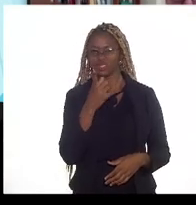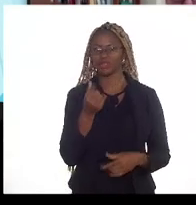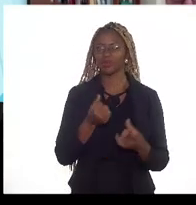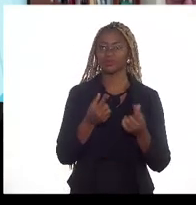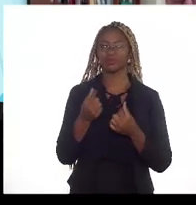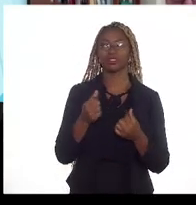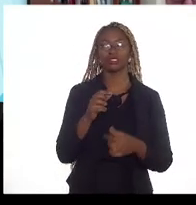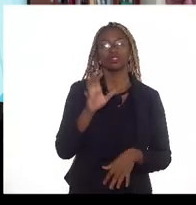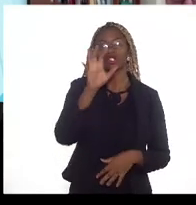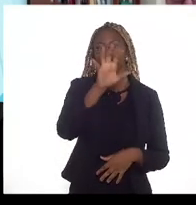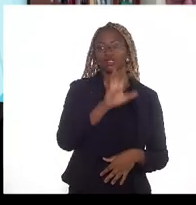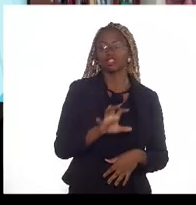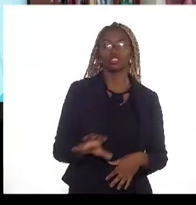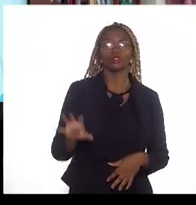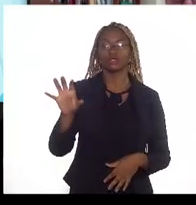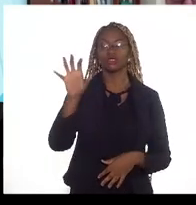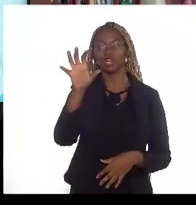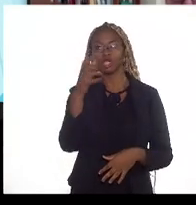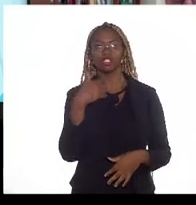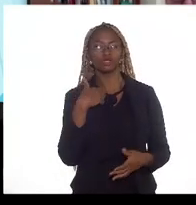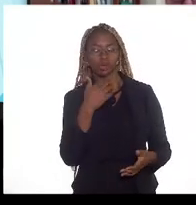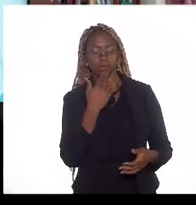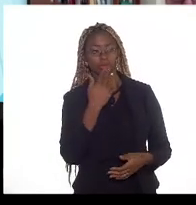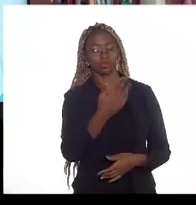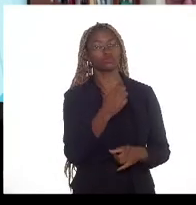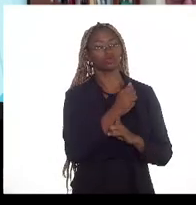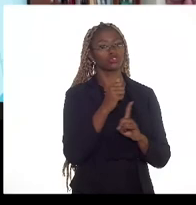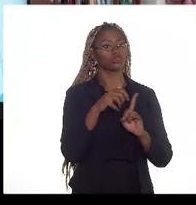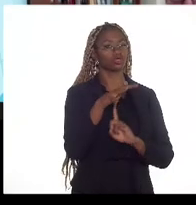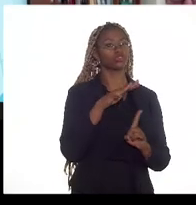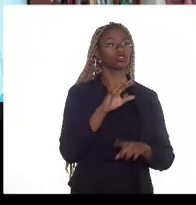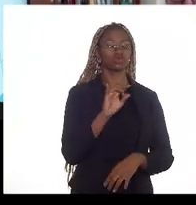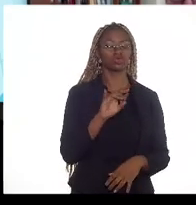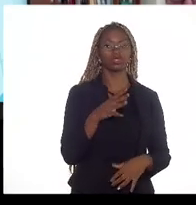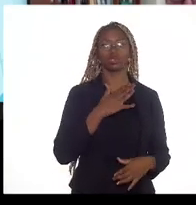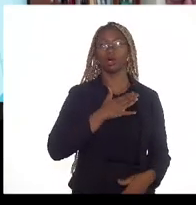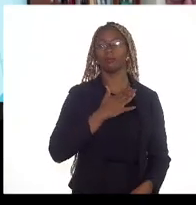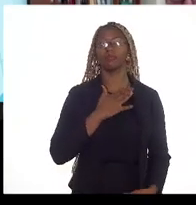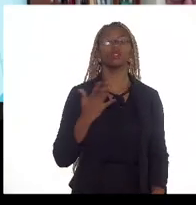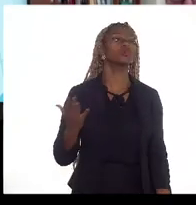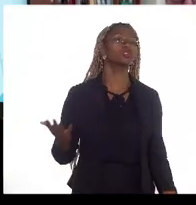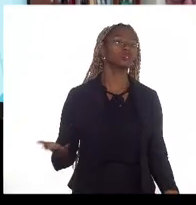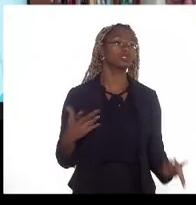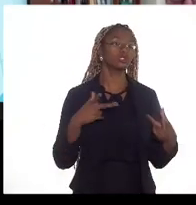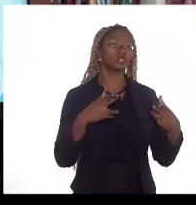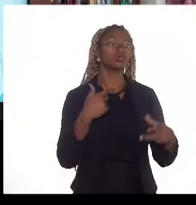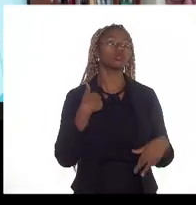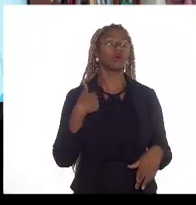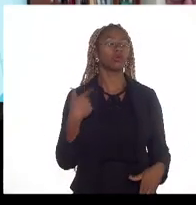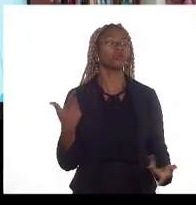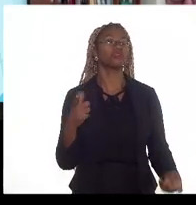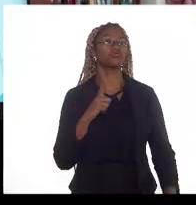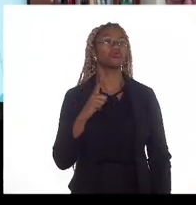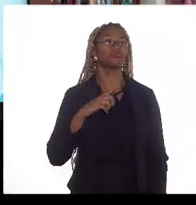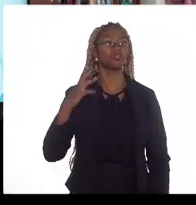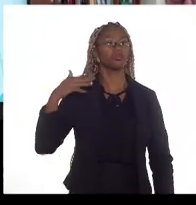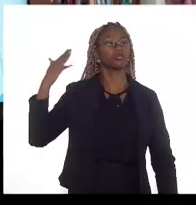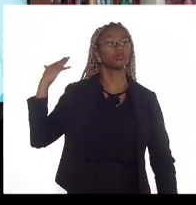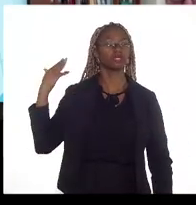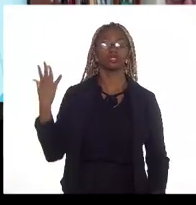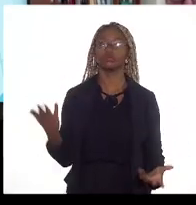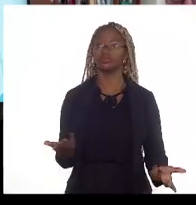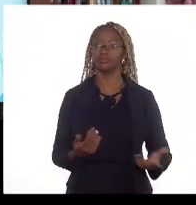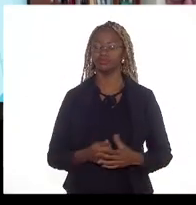regional e eu posso cobrar dessa sociedade que só tem a mim tanto quanto eu queira os terminais de